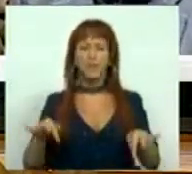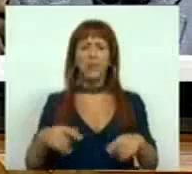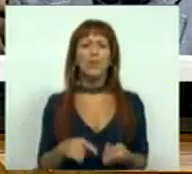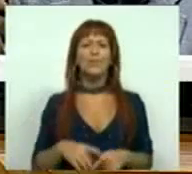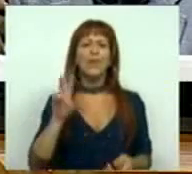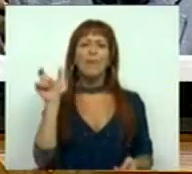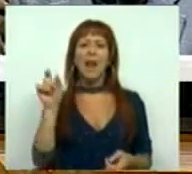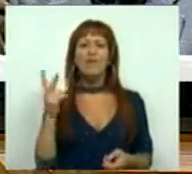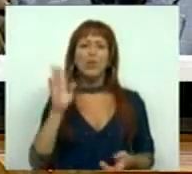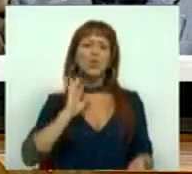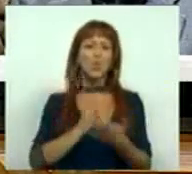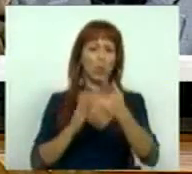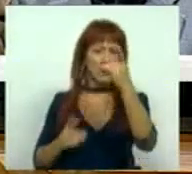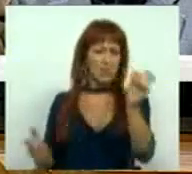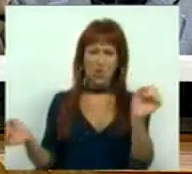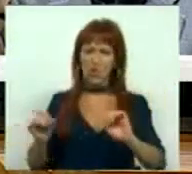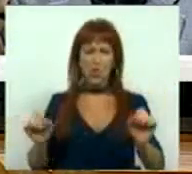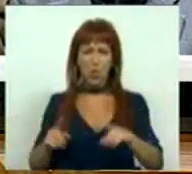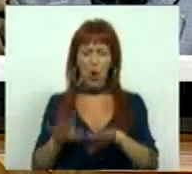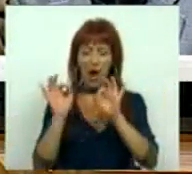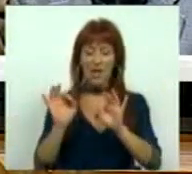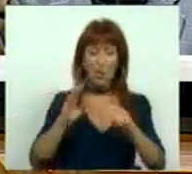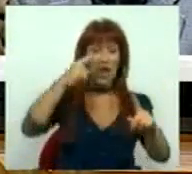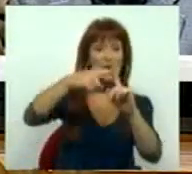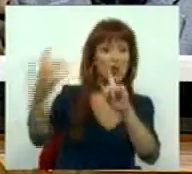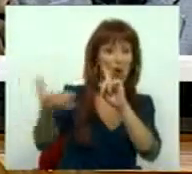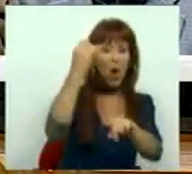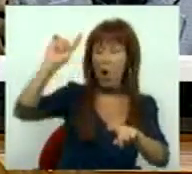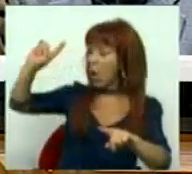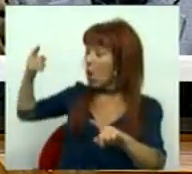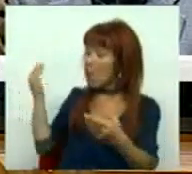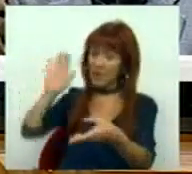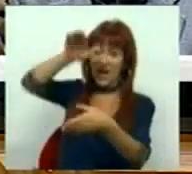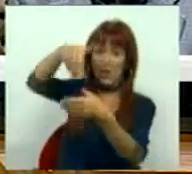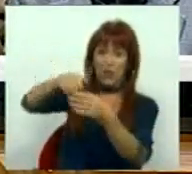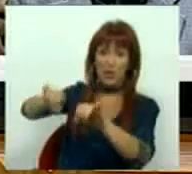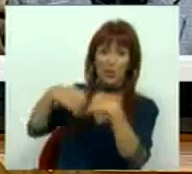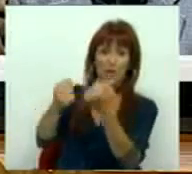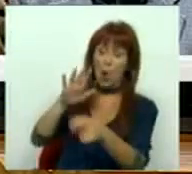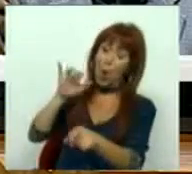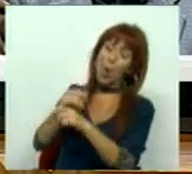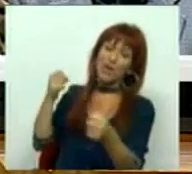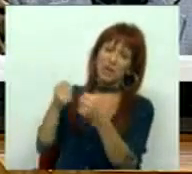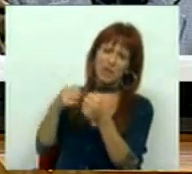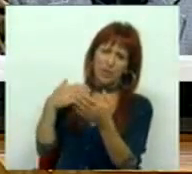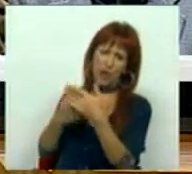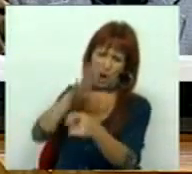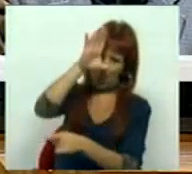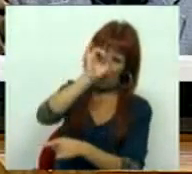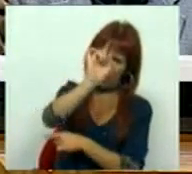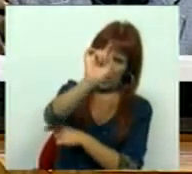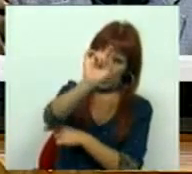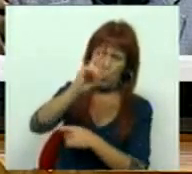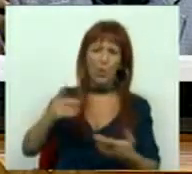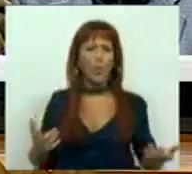Duas últimas palavras. Não há tratamento com sucesso sem inclusão social. É outro desafio para o Governo